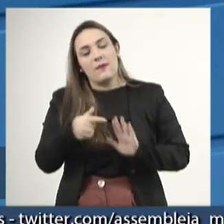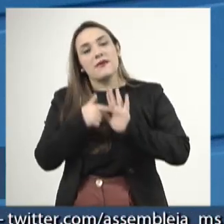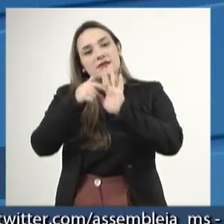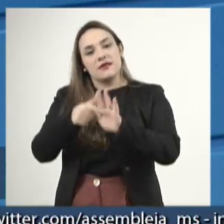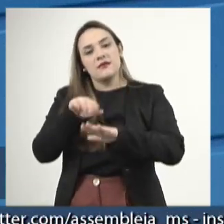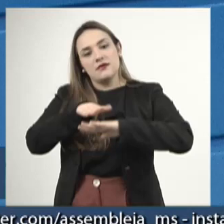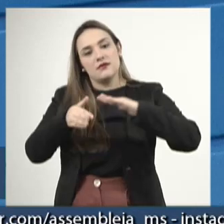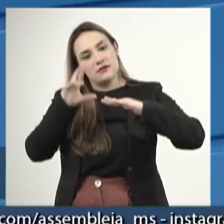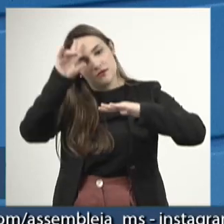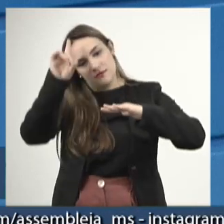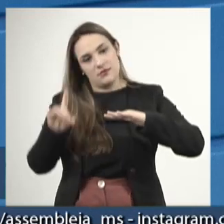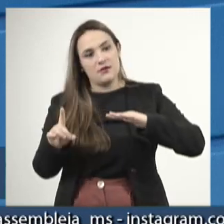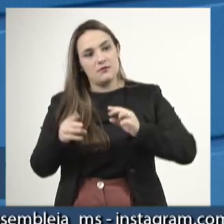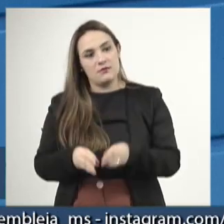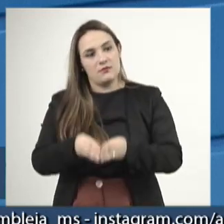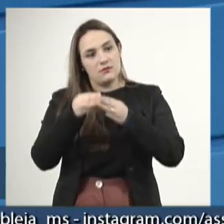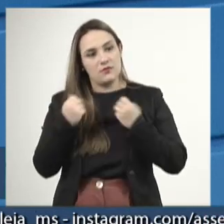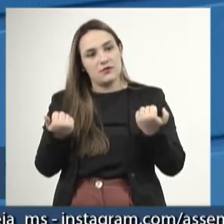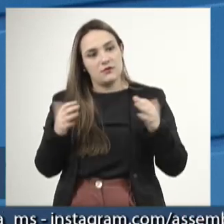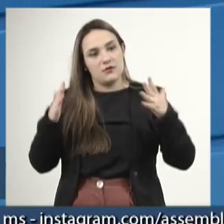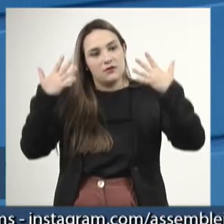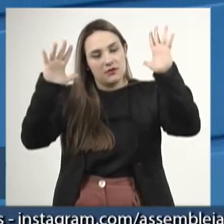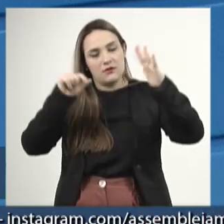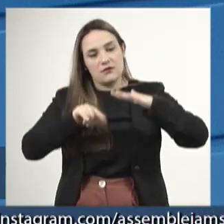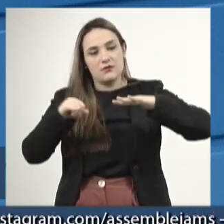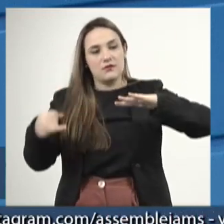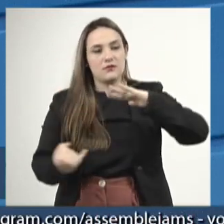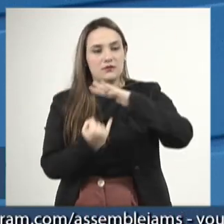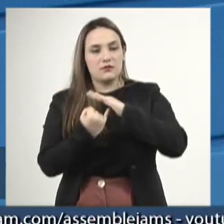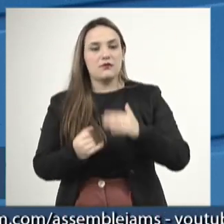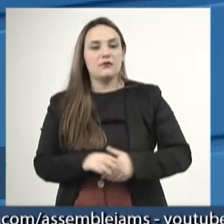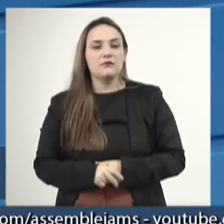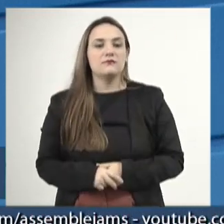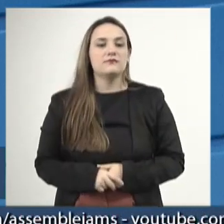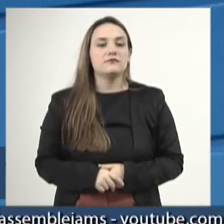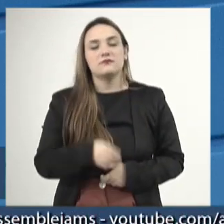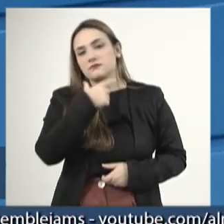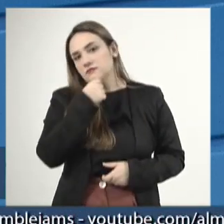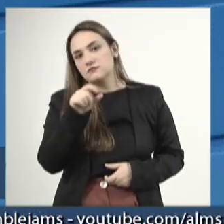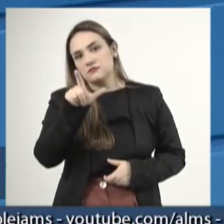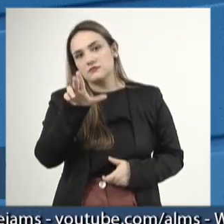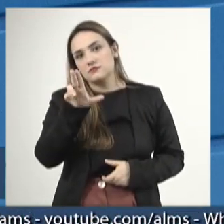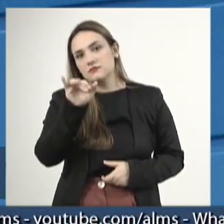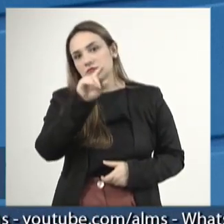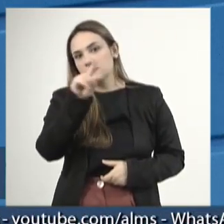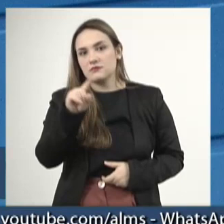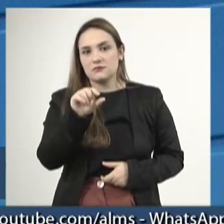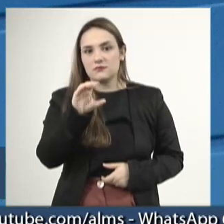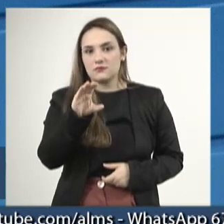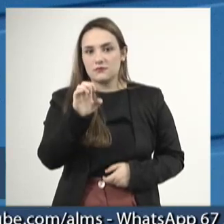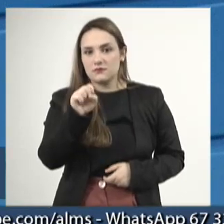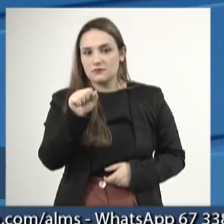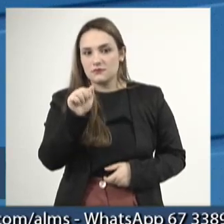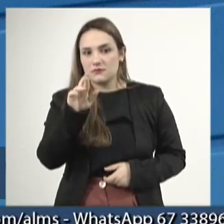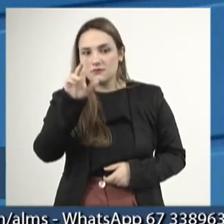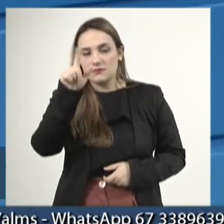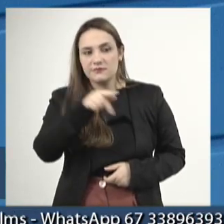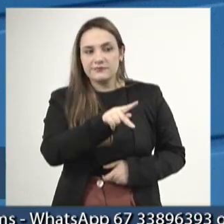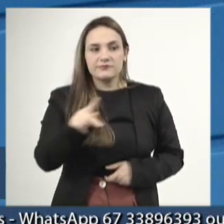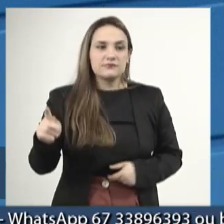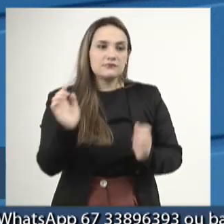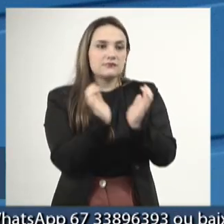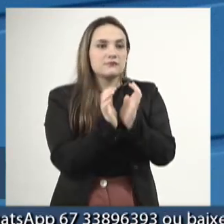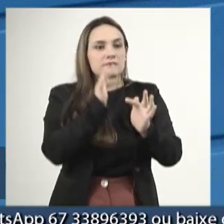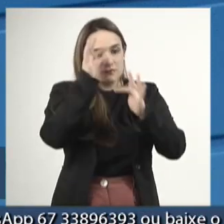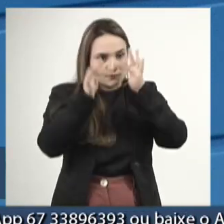de aplauso a essa instituição em nome do senhor Luiz César Noceira, que é o presidente da APAI e faço